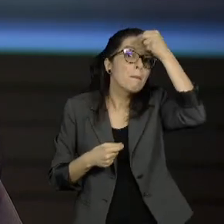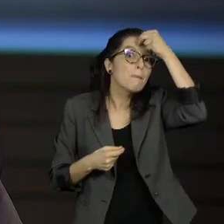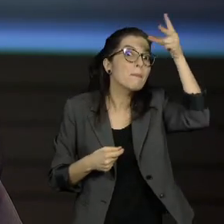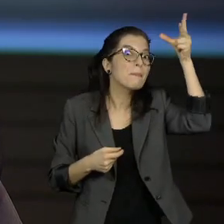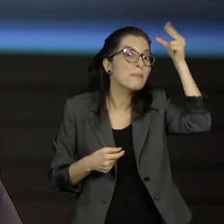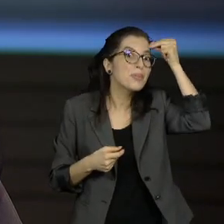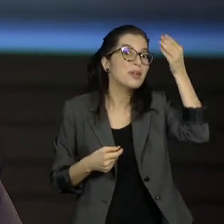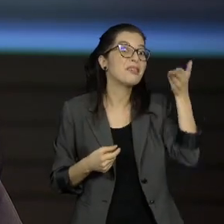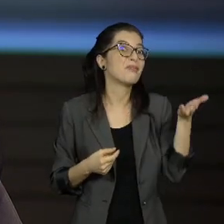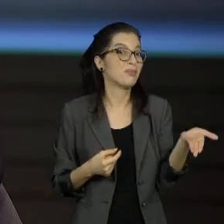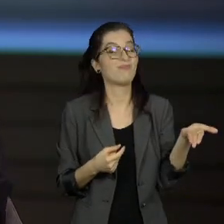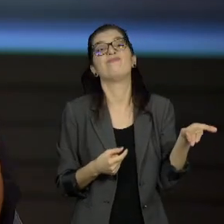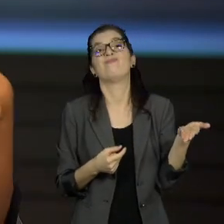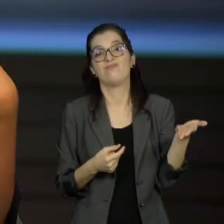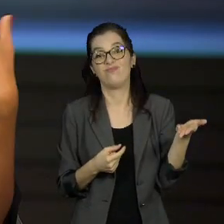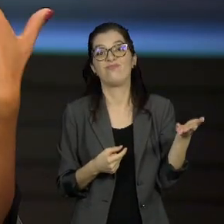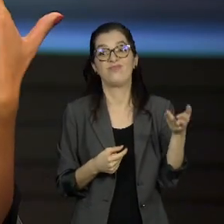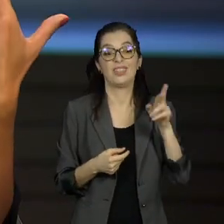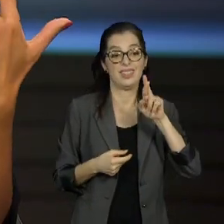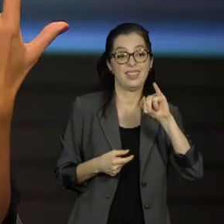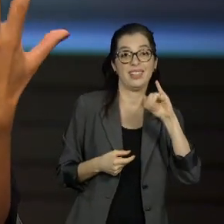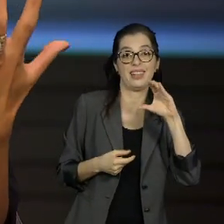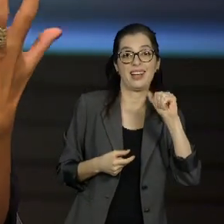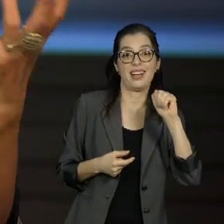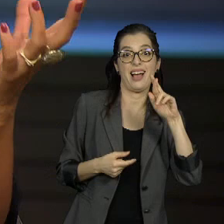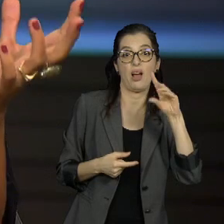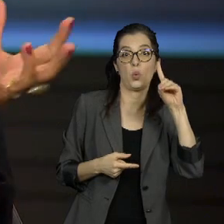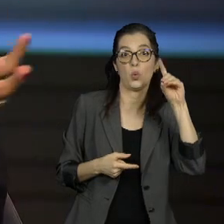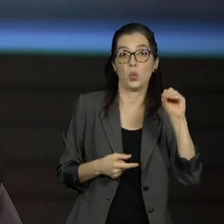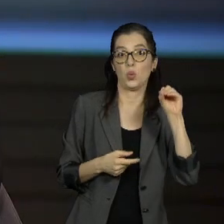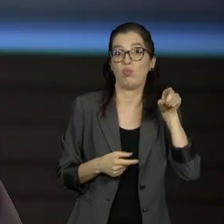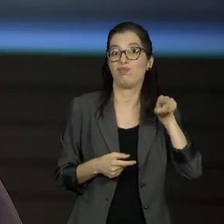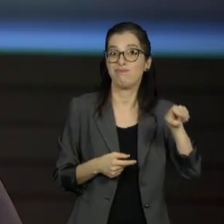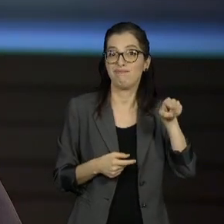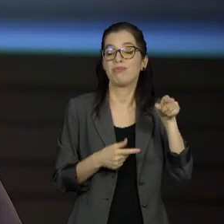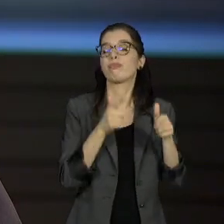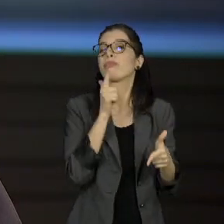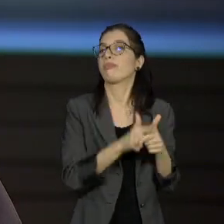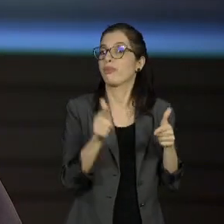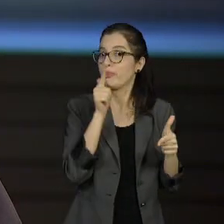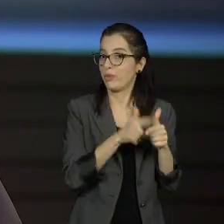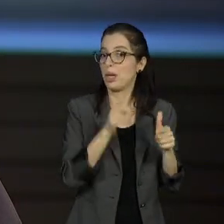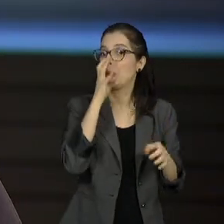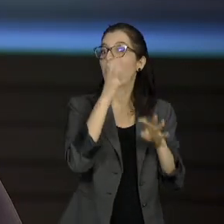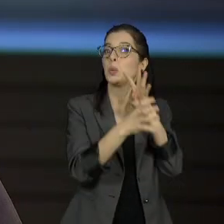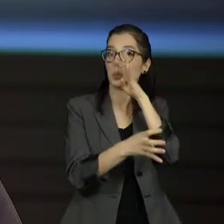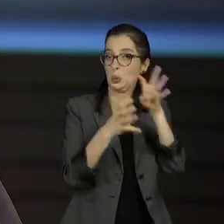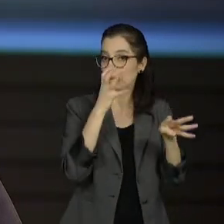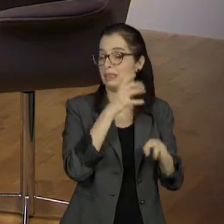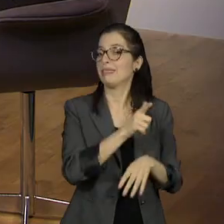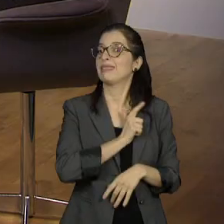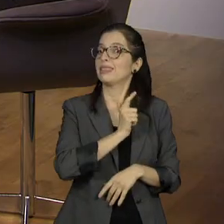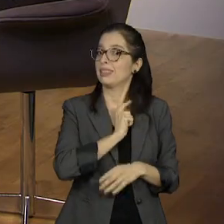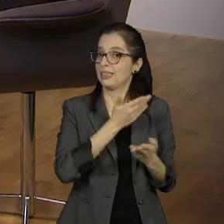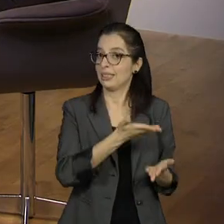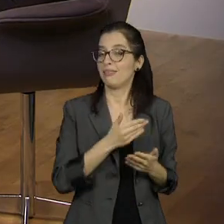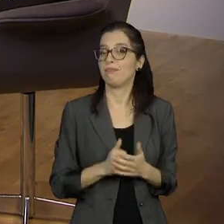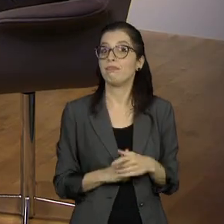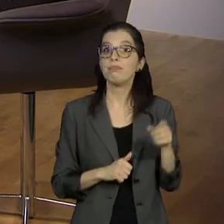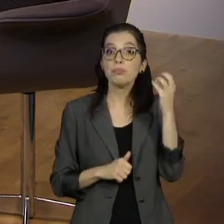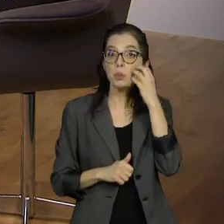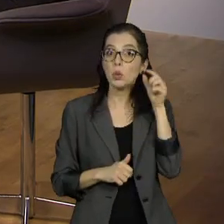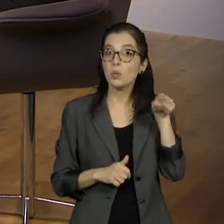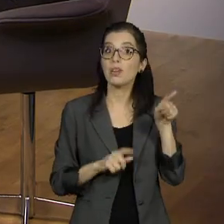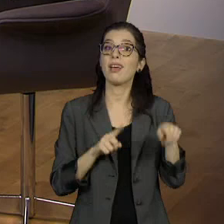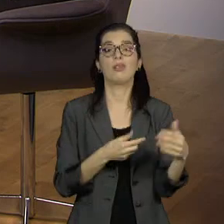de Aquiles, da candidatura do Bruno Covas, que acho que não entendeu que precisaria crescer no eleitorado jovem. Ele também é um jovem, ele